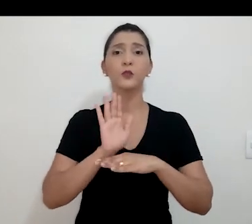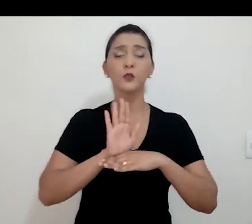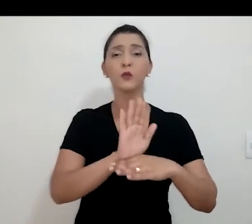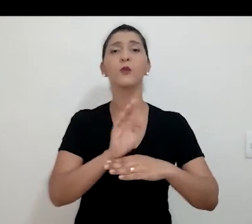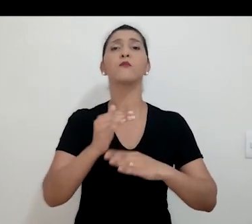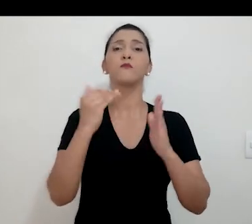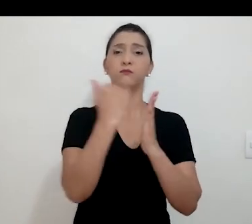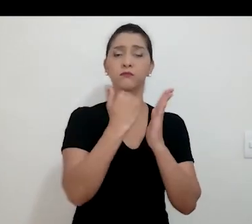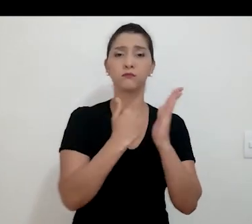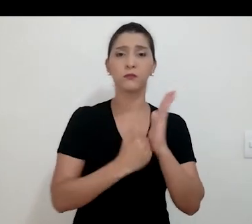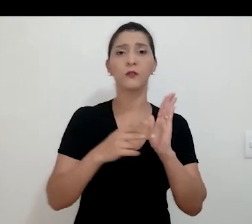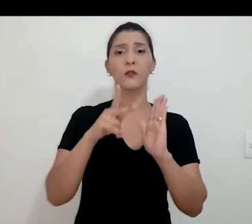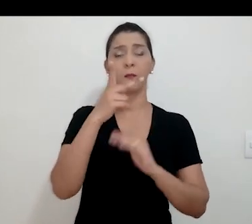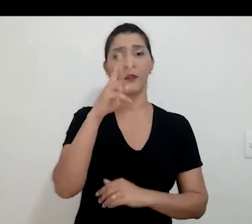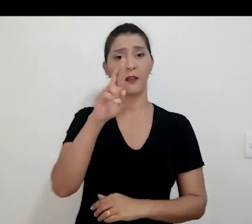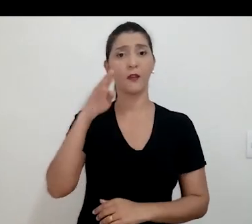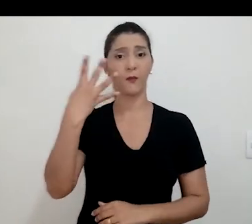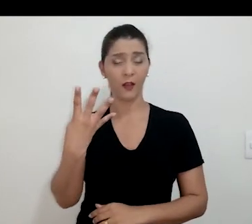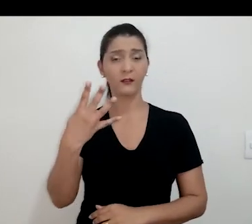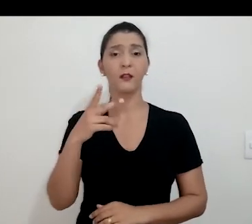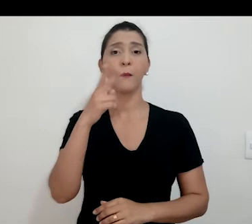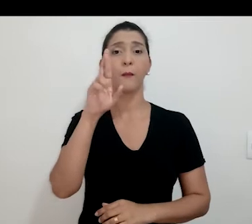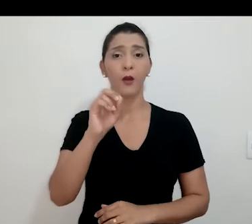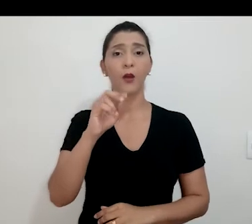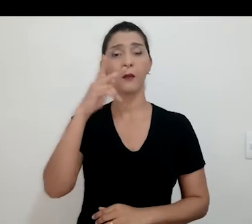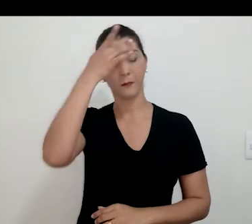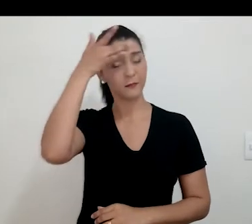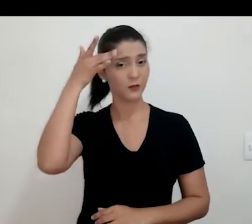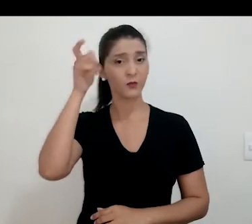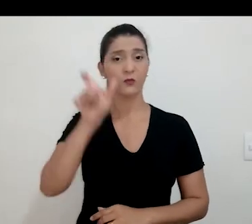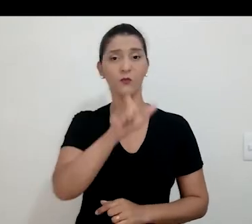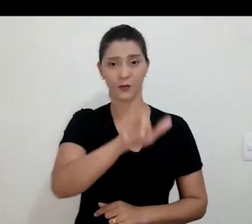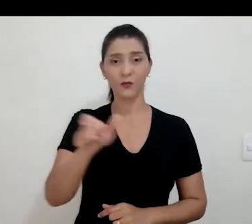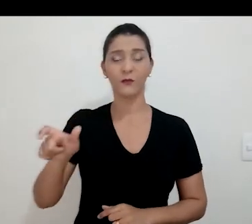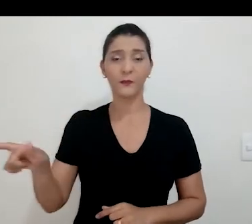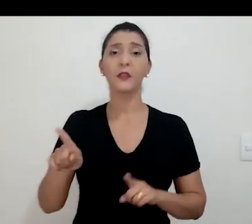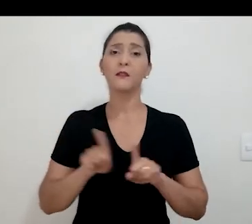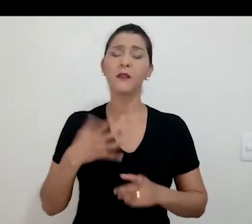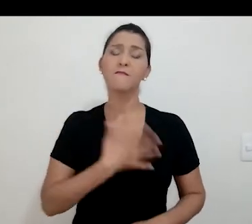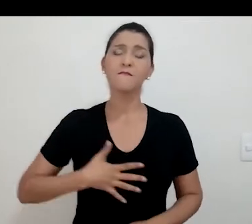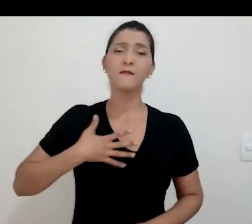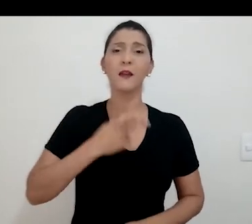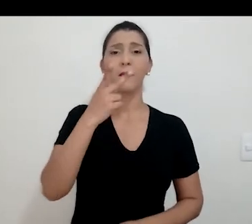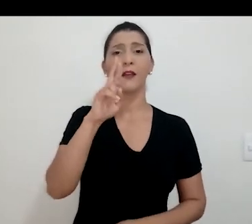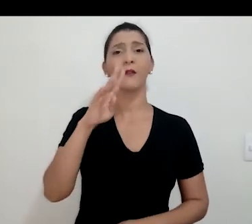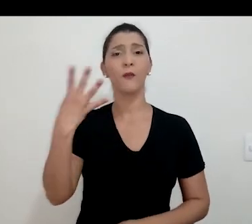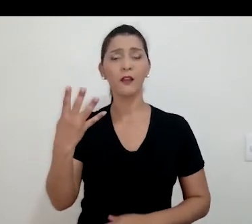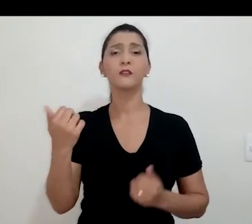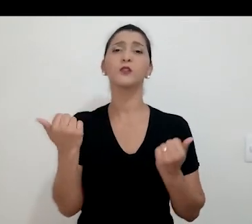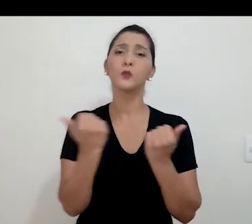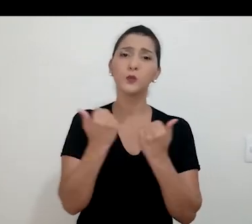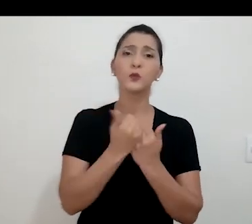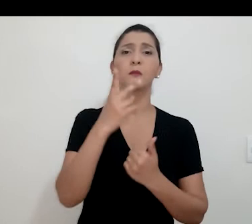da UFRJ, a Pró-Reitoria de Pessoal. É com prazer que a PR4 participou da construção do